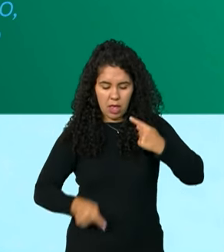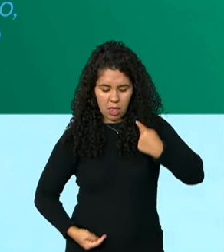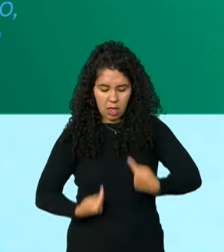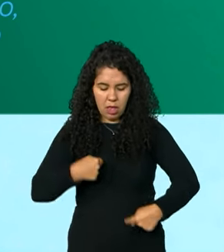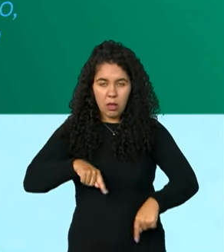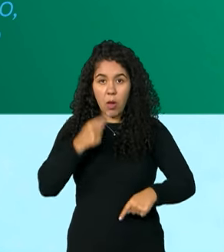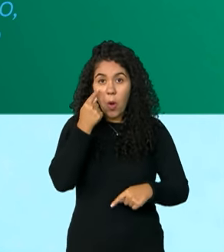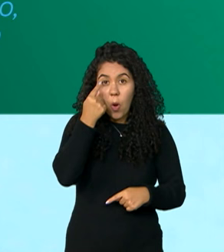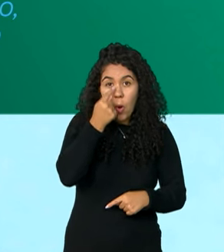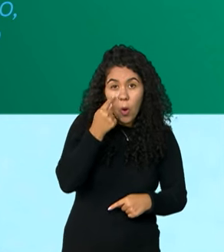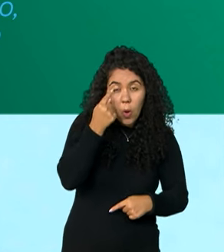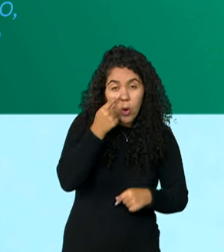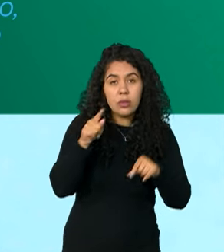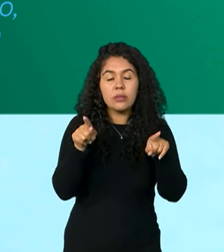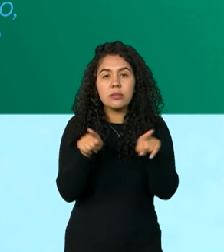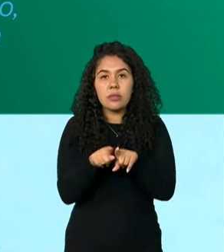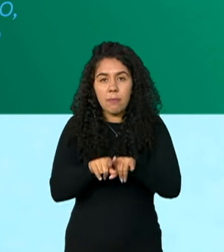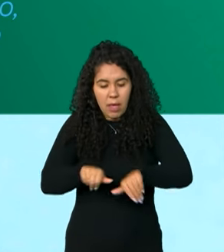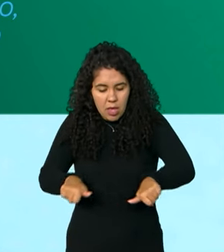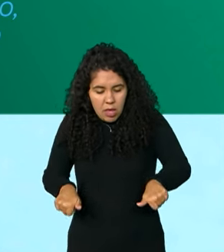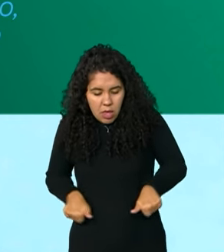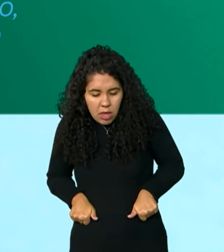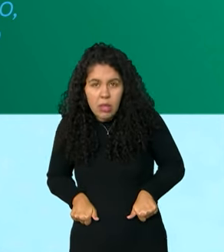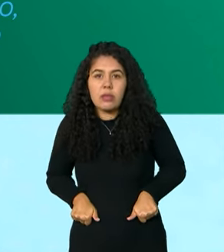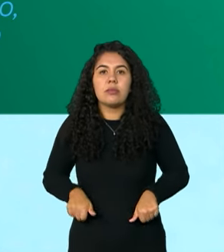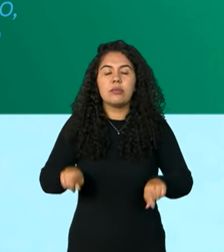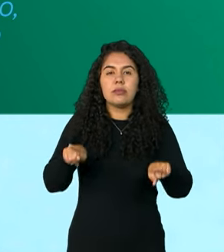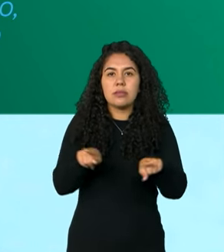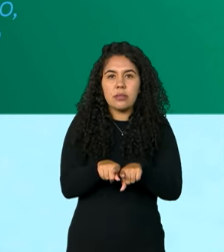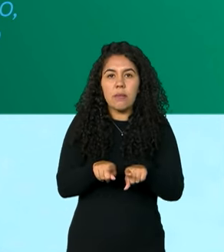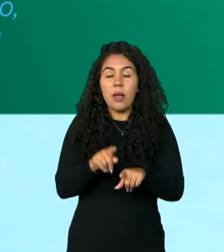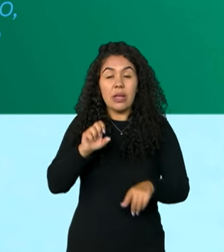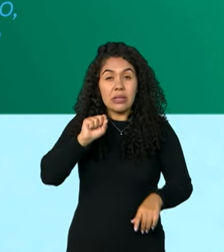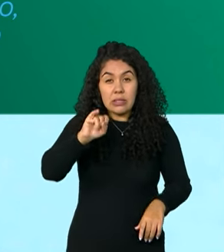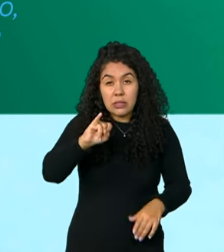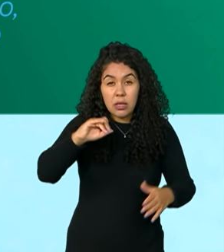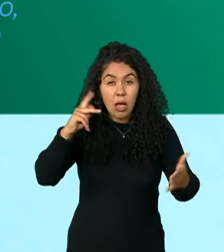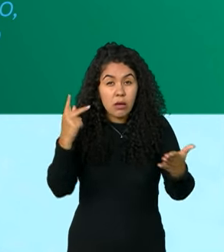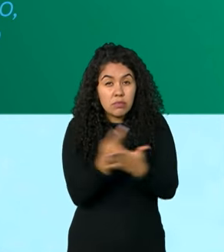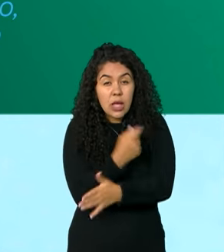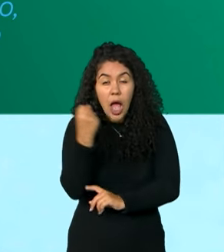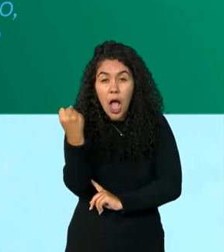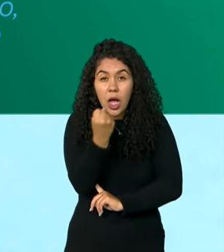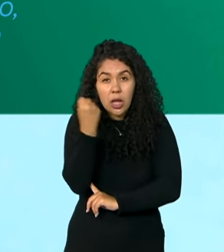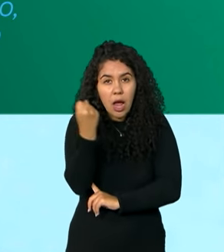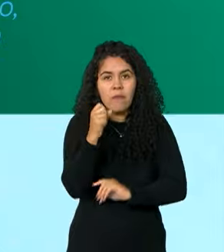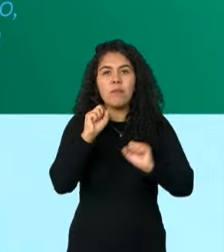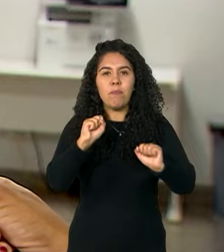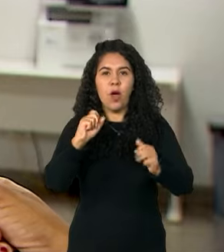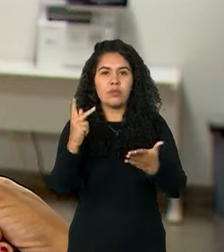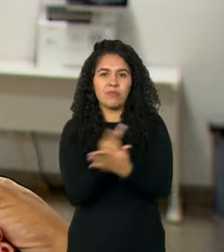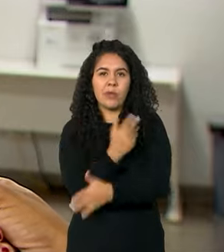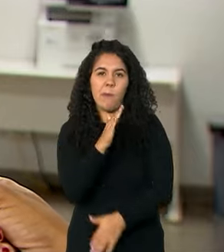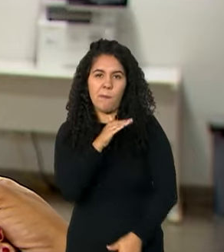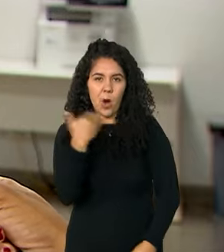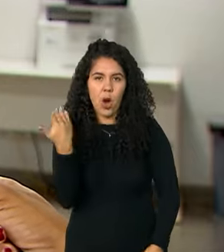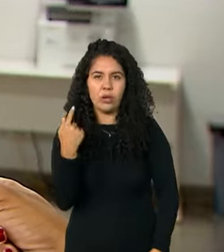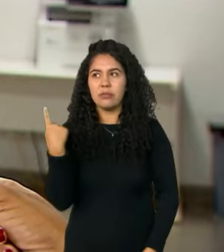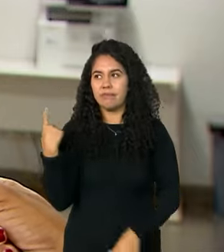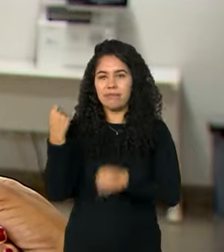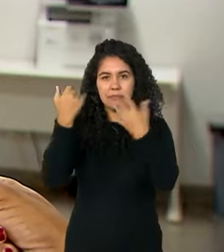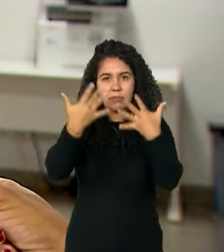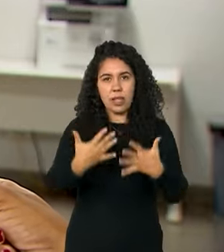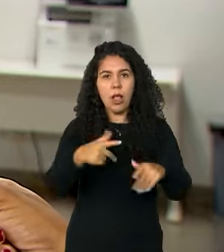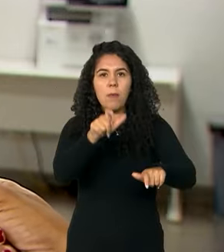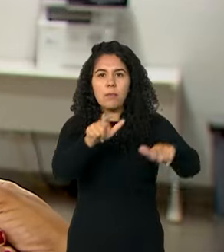nos rins e nos nervos. Em casos mais graves, o diabetes pode levar à morte. Pessoas a partir